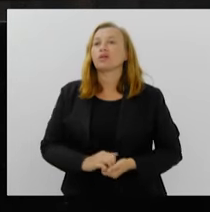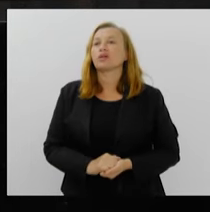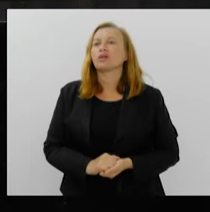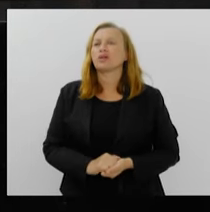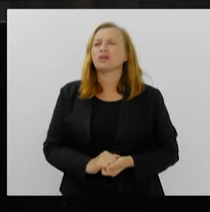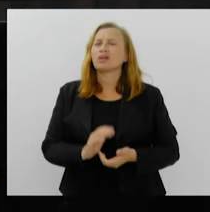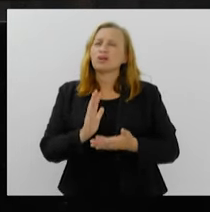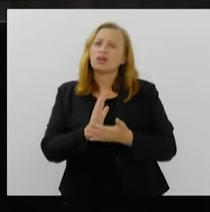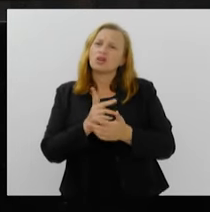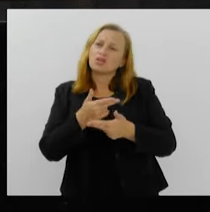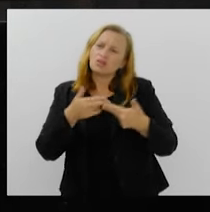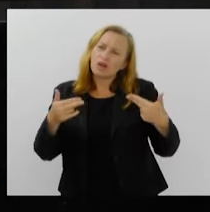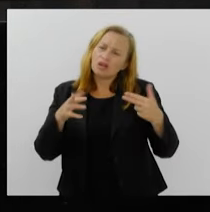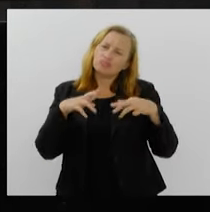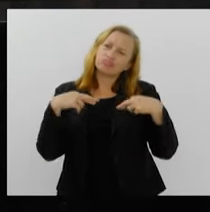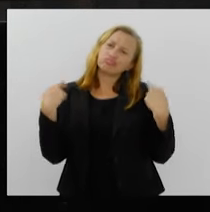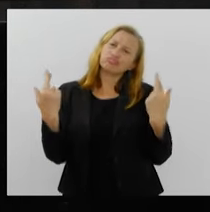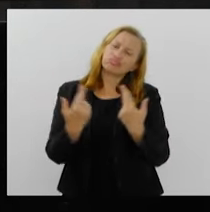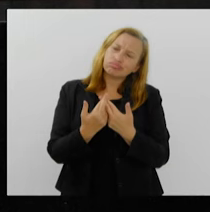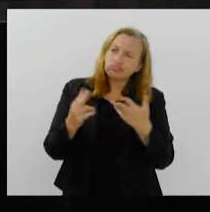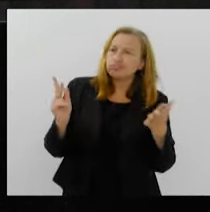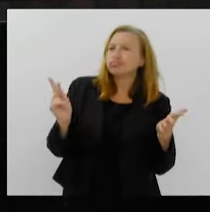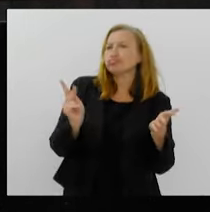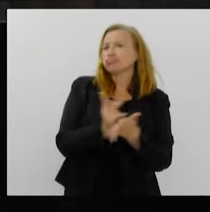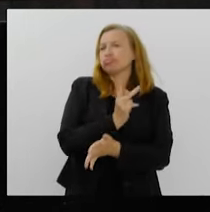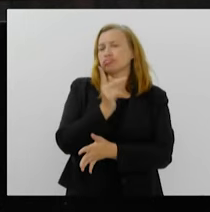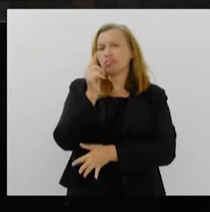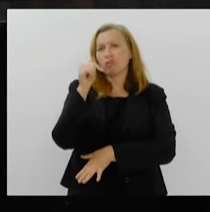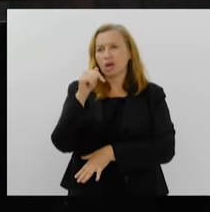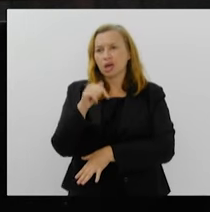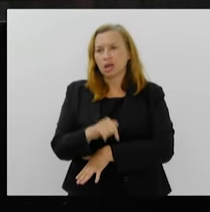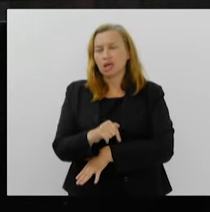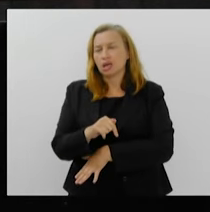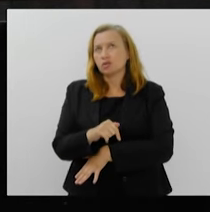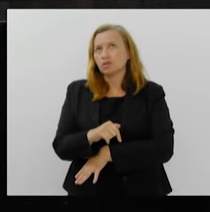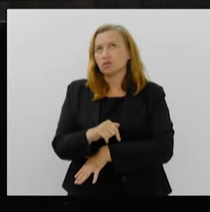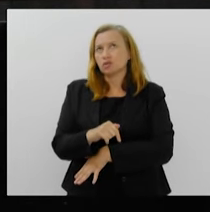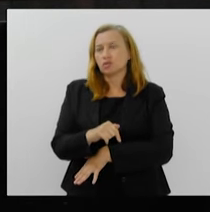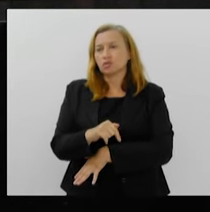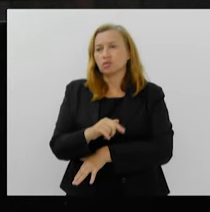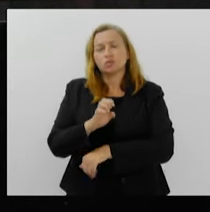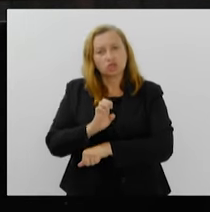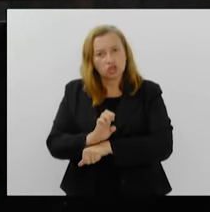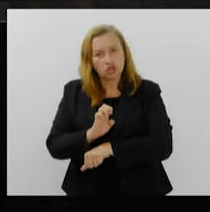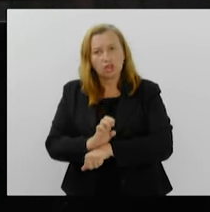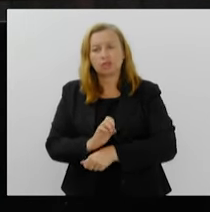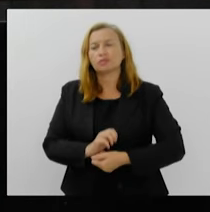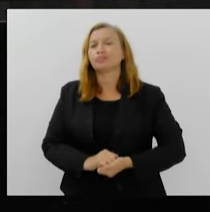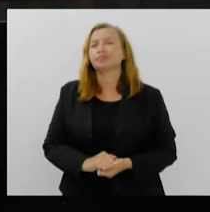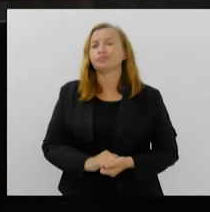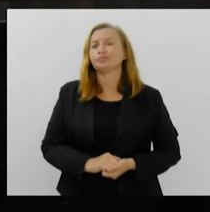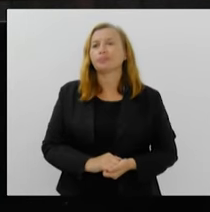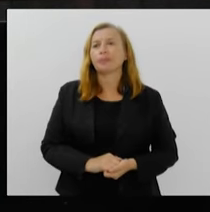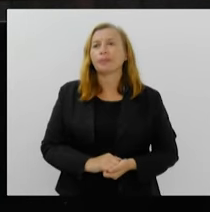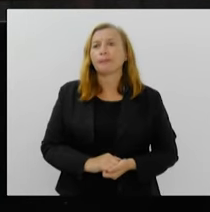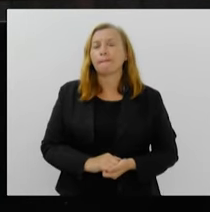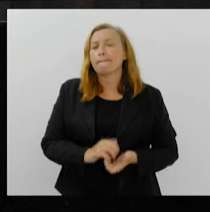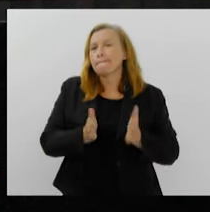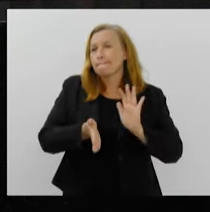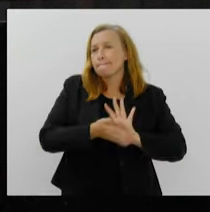muitas reuniões vão acontecer aqui no nosso estado para levar